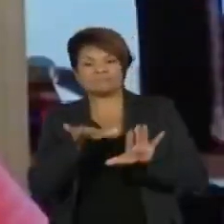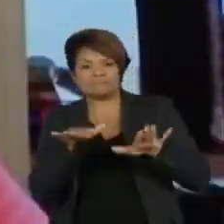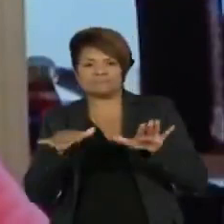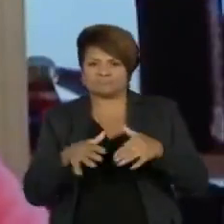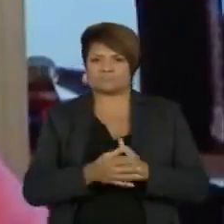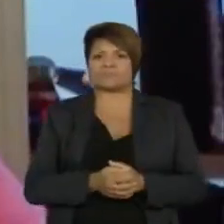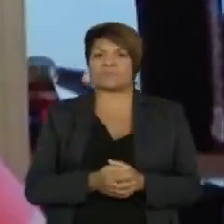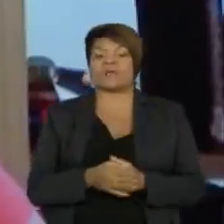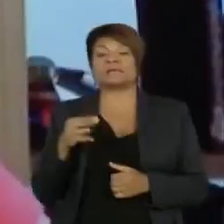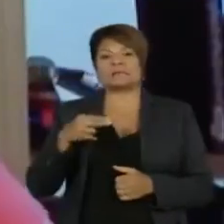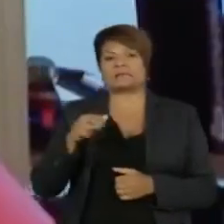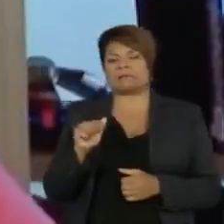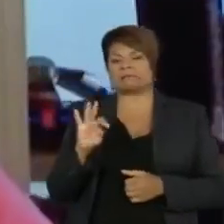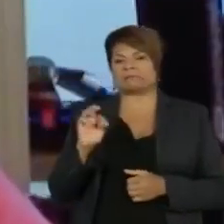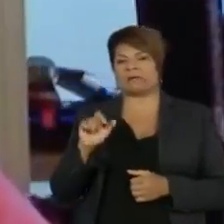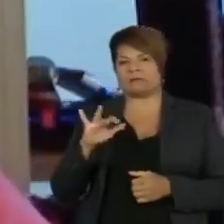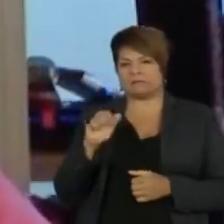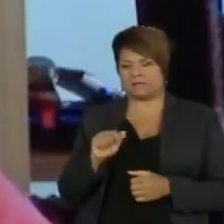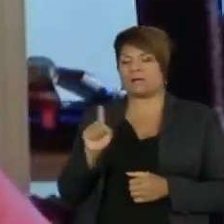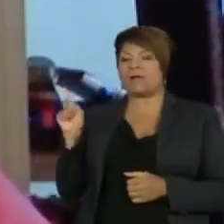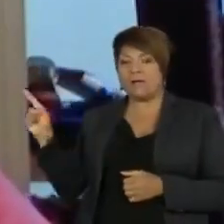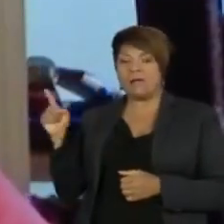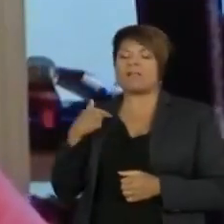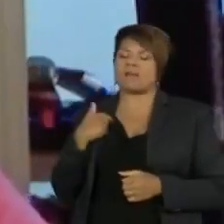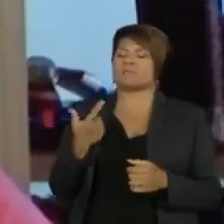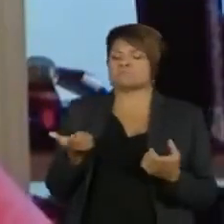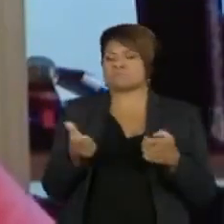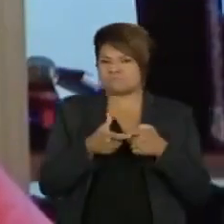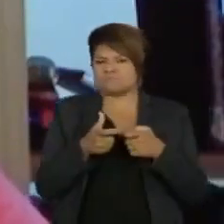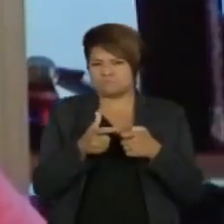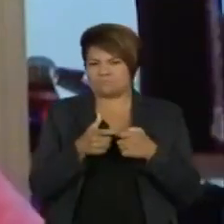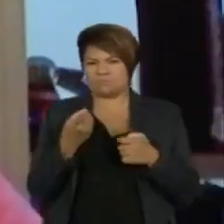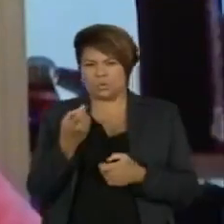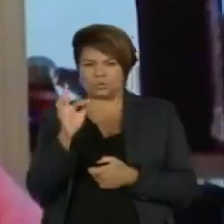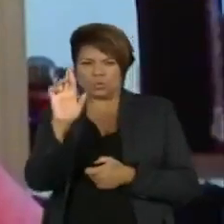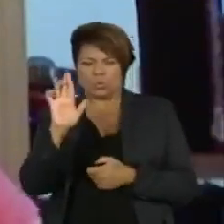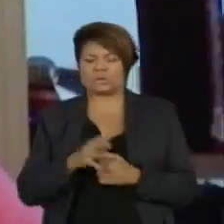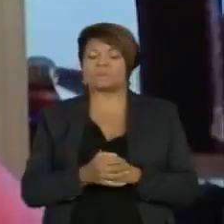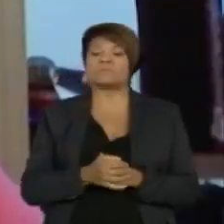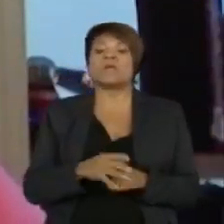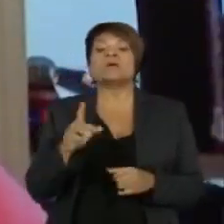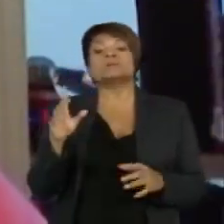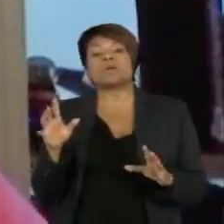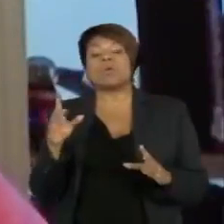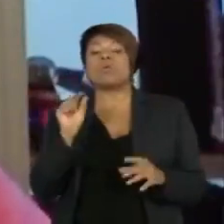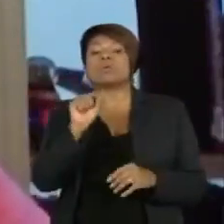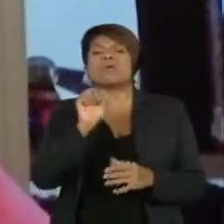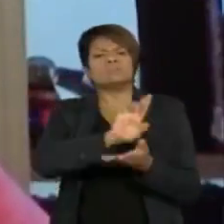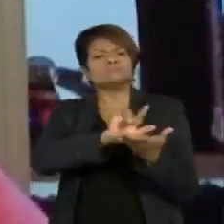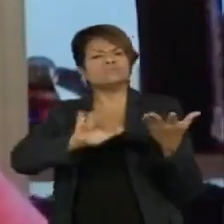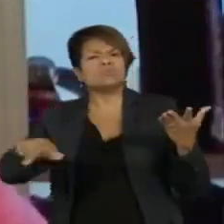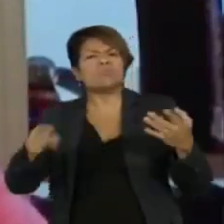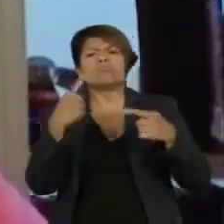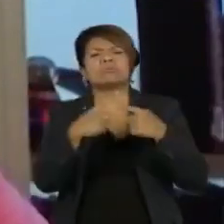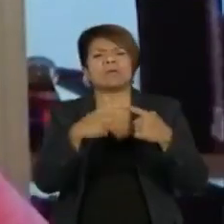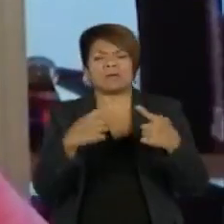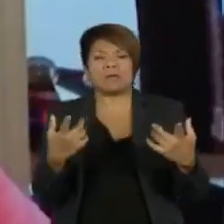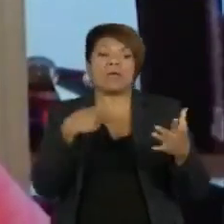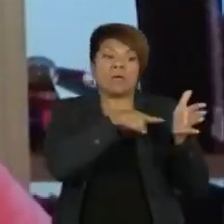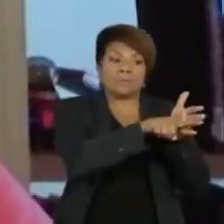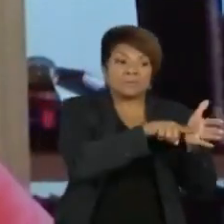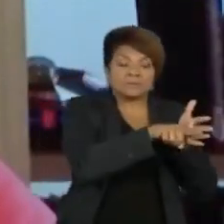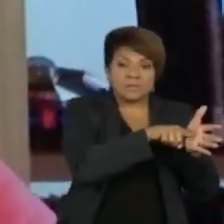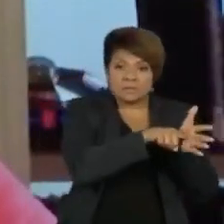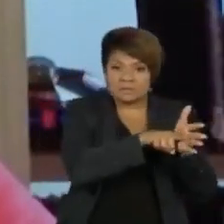Para Natália Pasternak, doutora em microbiologia, o que faz diferença no preço da vacina é a pesquisa e o